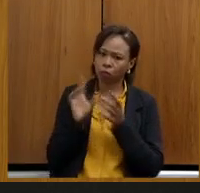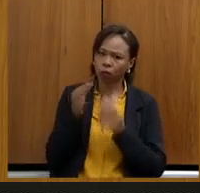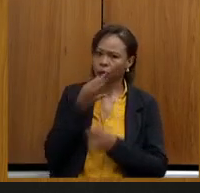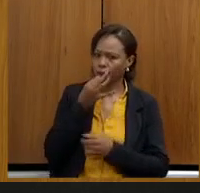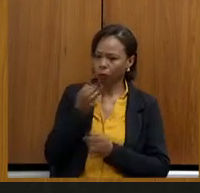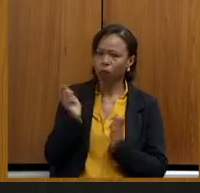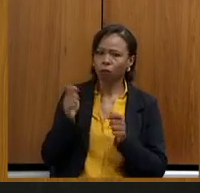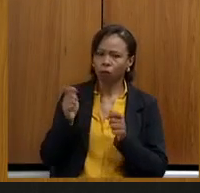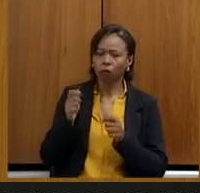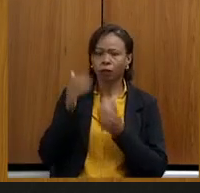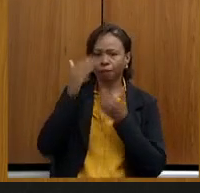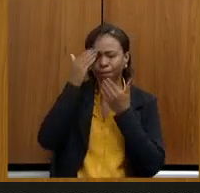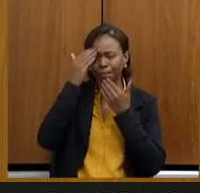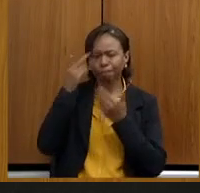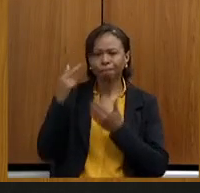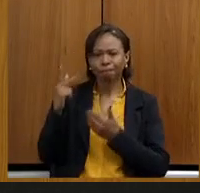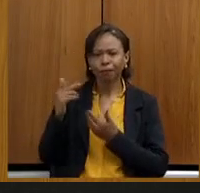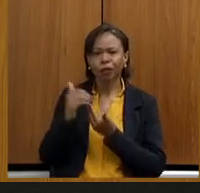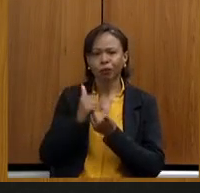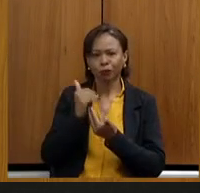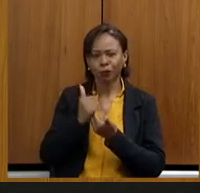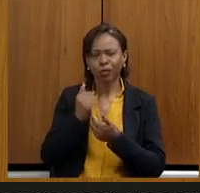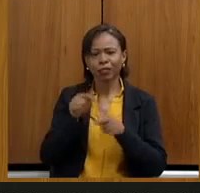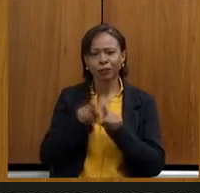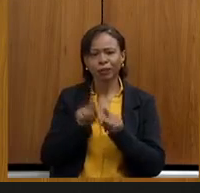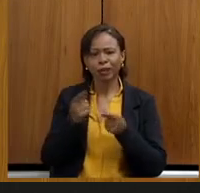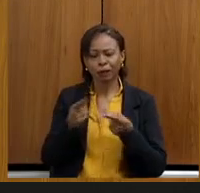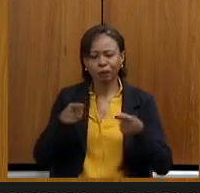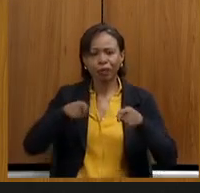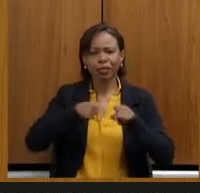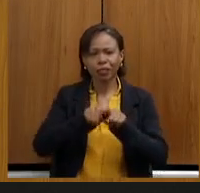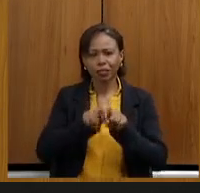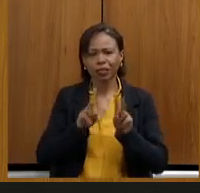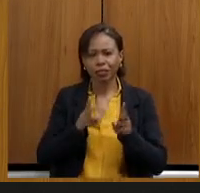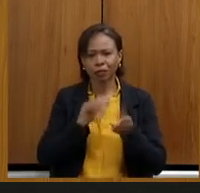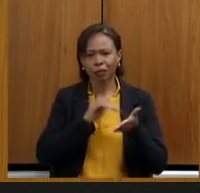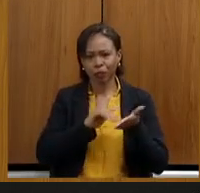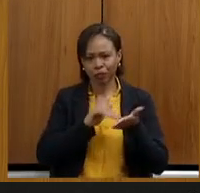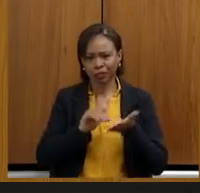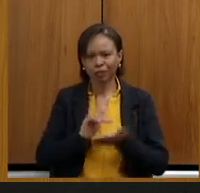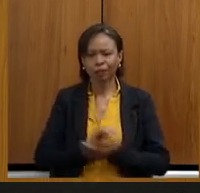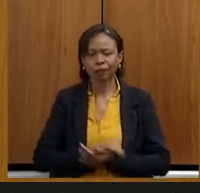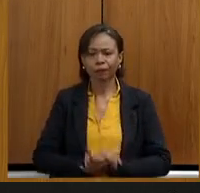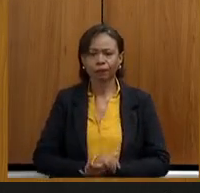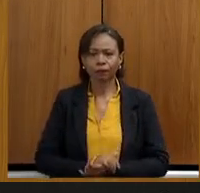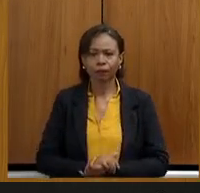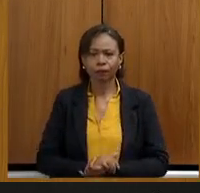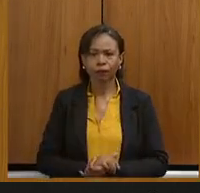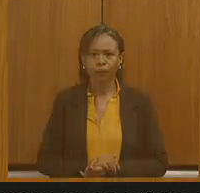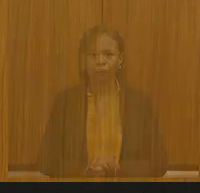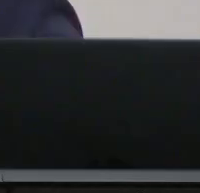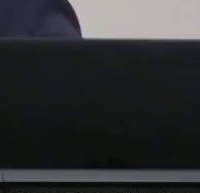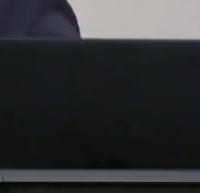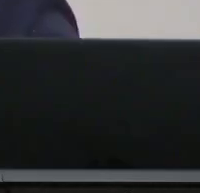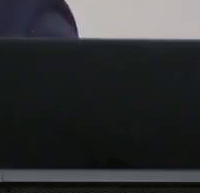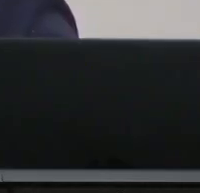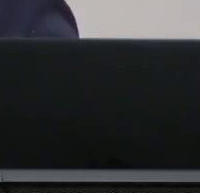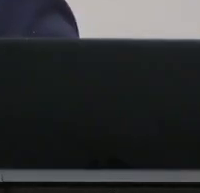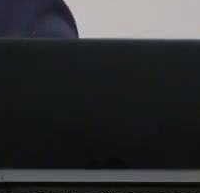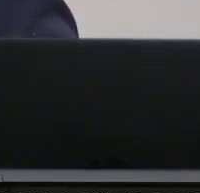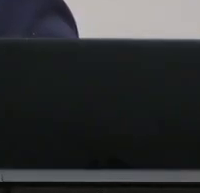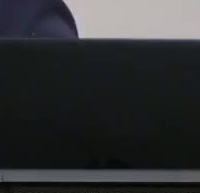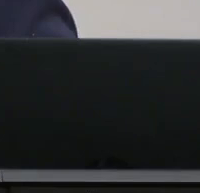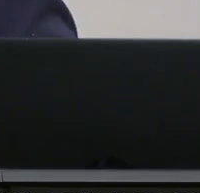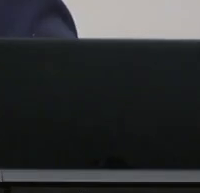Muito obrigada pela sua fala, muito obrigada também pela parceria constante com a Secretaria de Estado. Muito obrigado, deputada